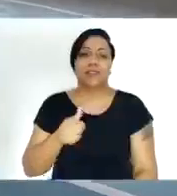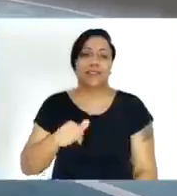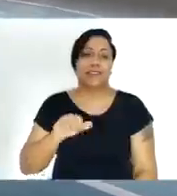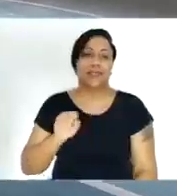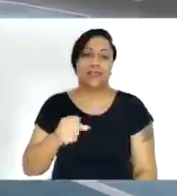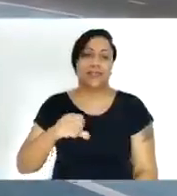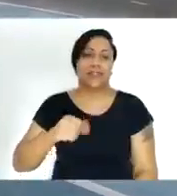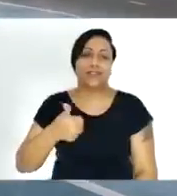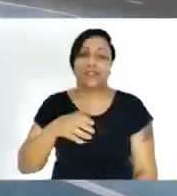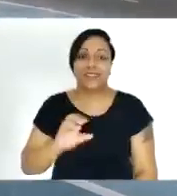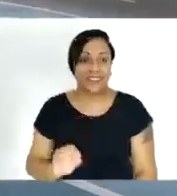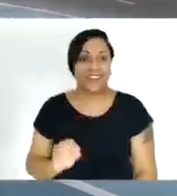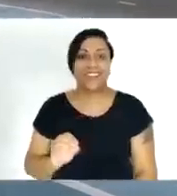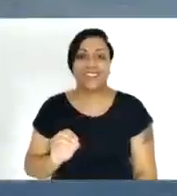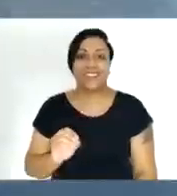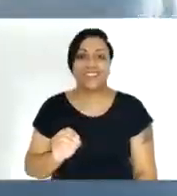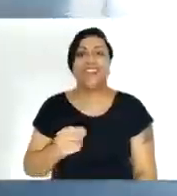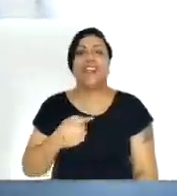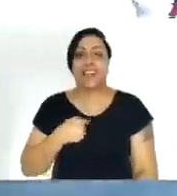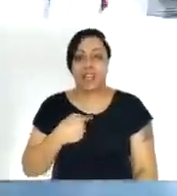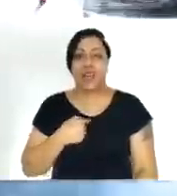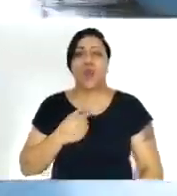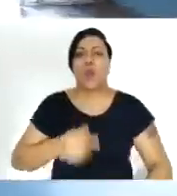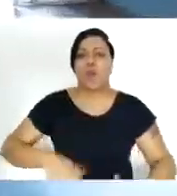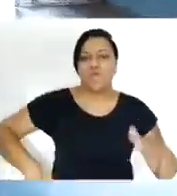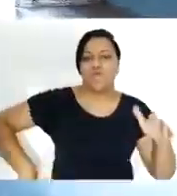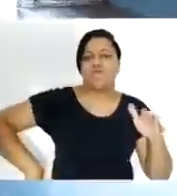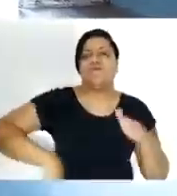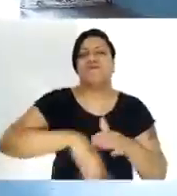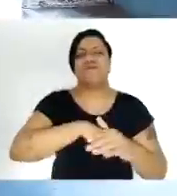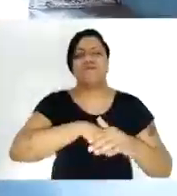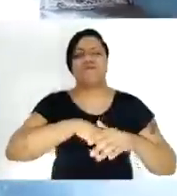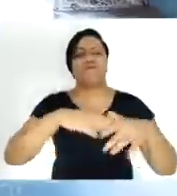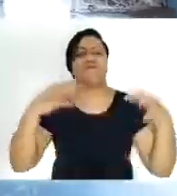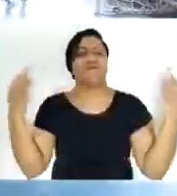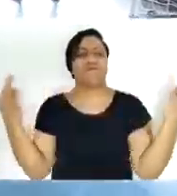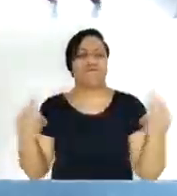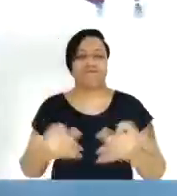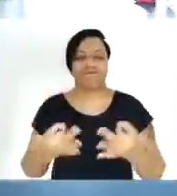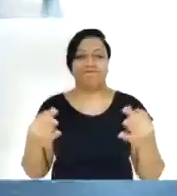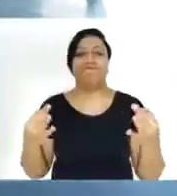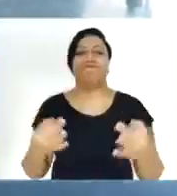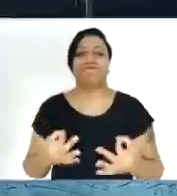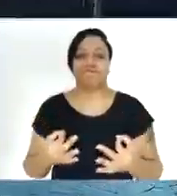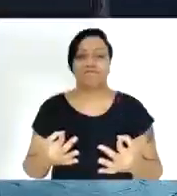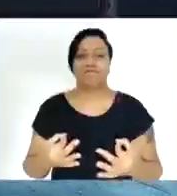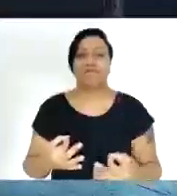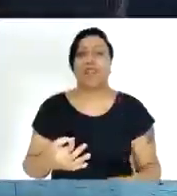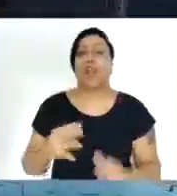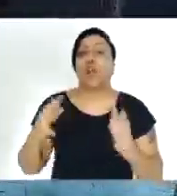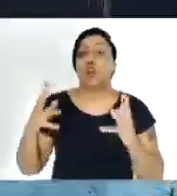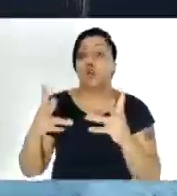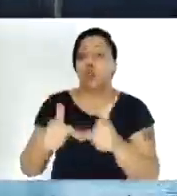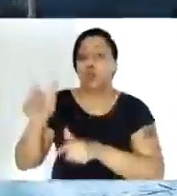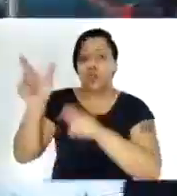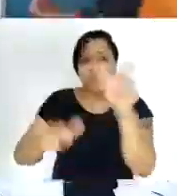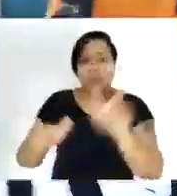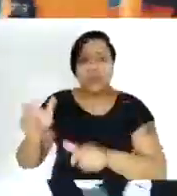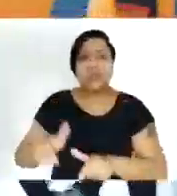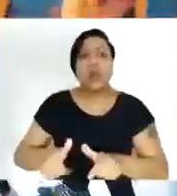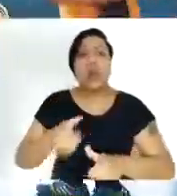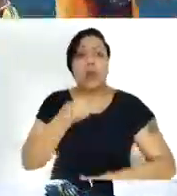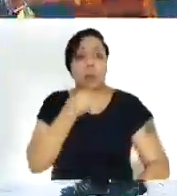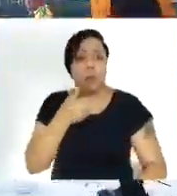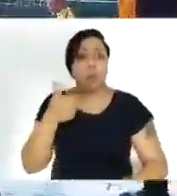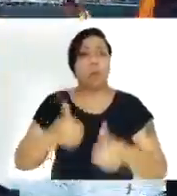Eu faço o gol, certo? Pode ser um, dois, três, quatro, cinco, seis, sete, oito, nove, dez. Eu